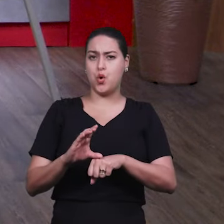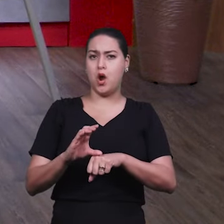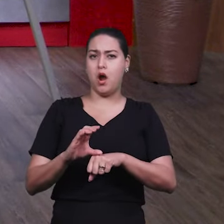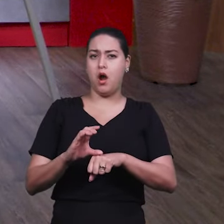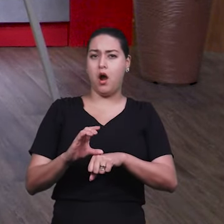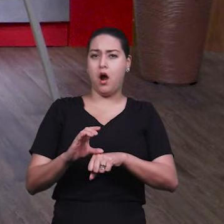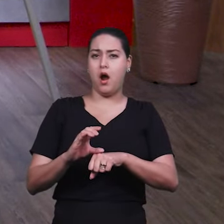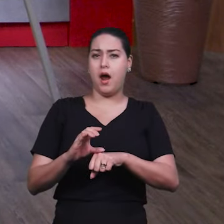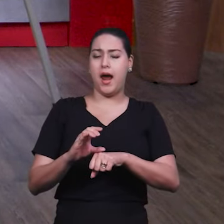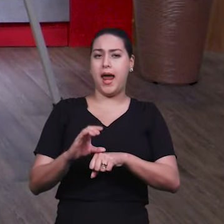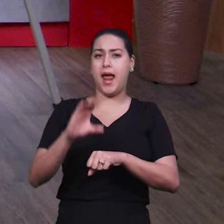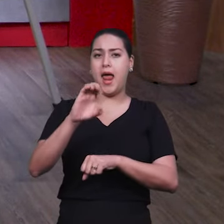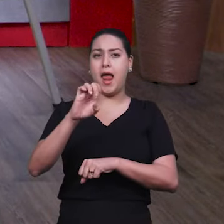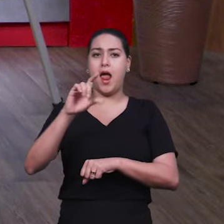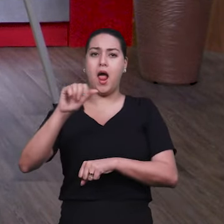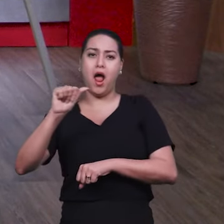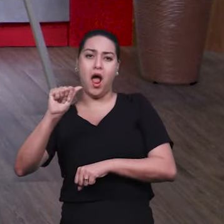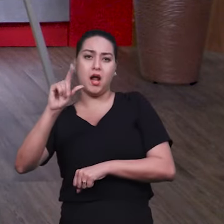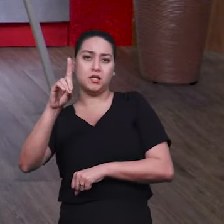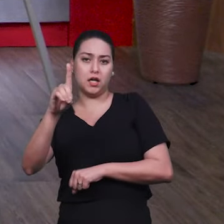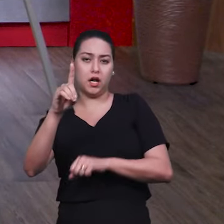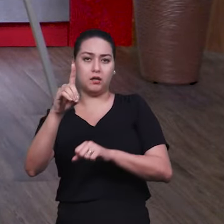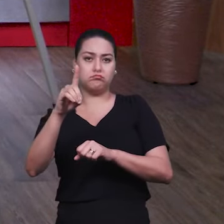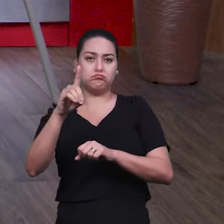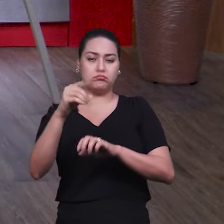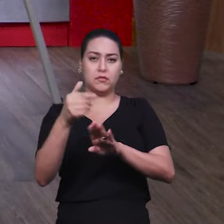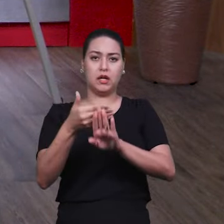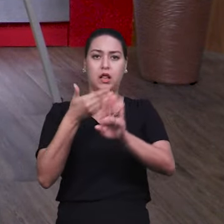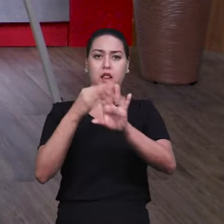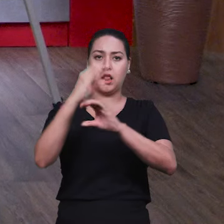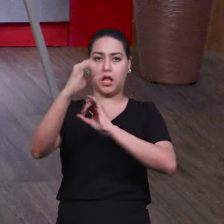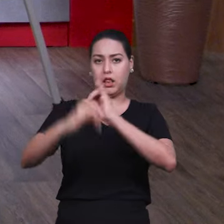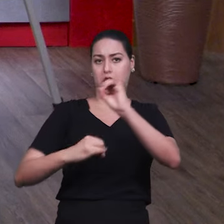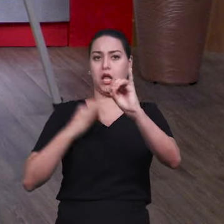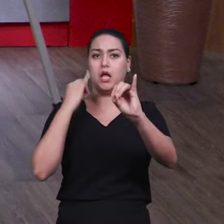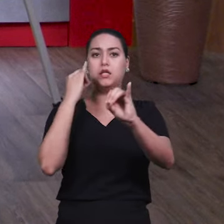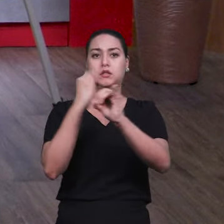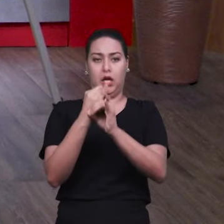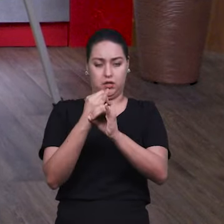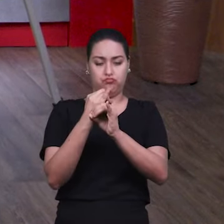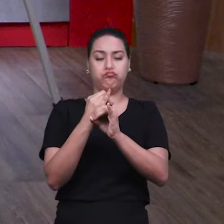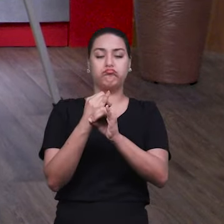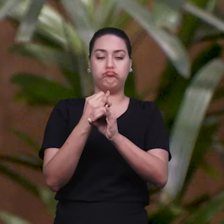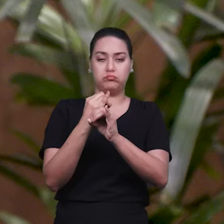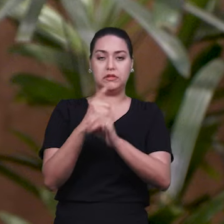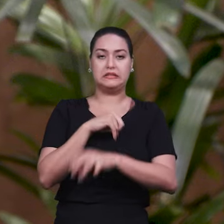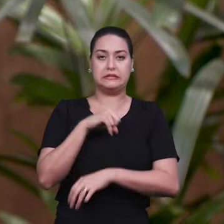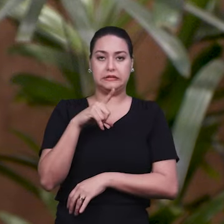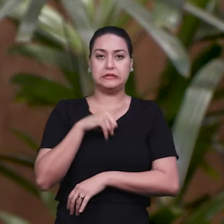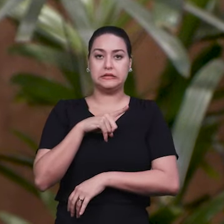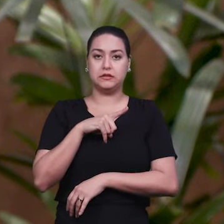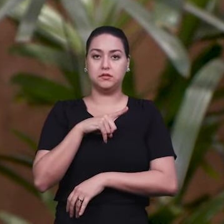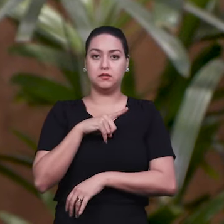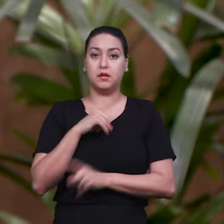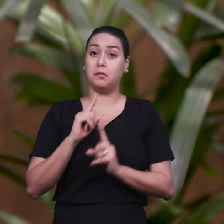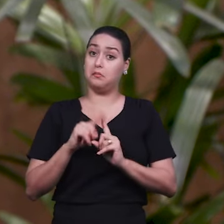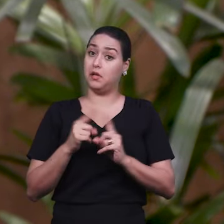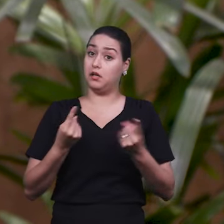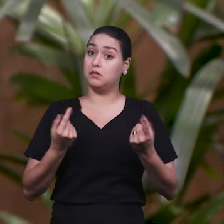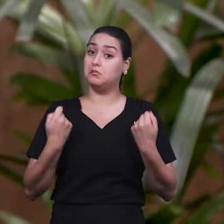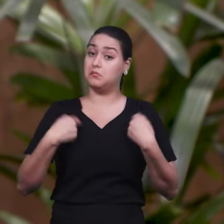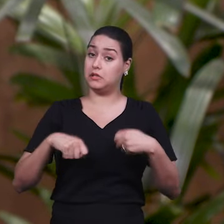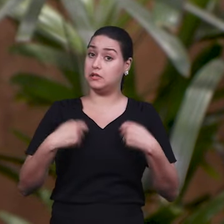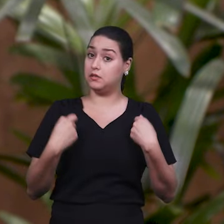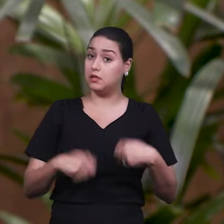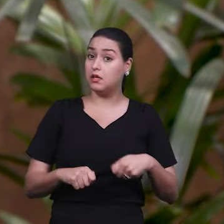Tem muitas pessoas que fazem cursos de música também à distância. Requer uma disciplina maior,